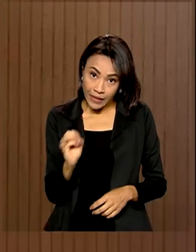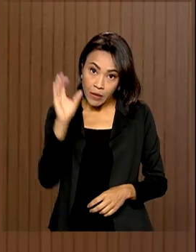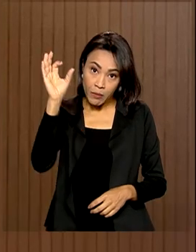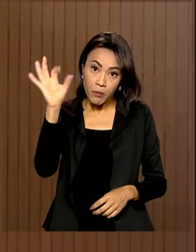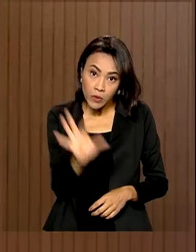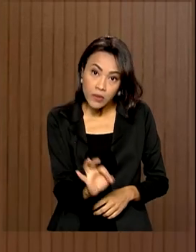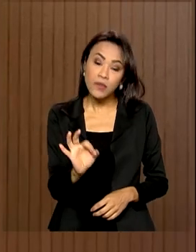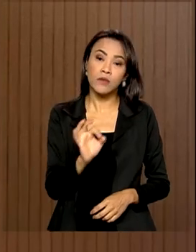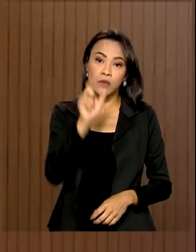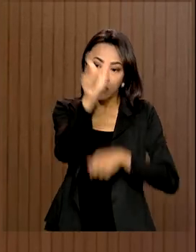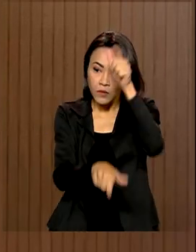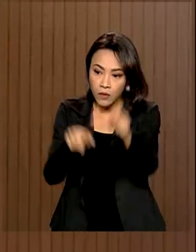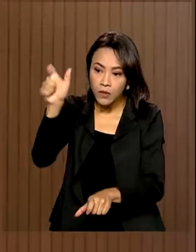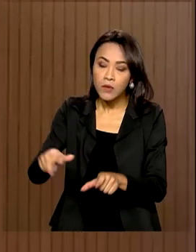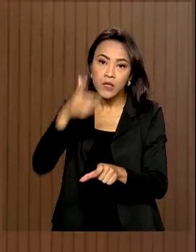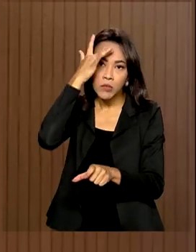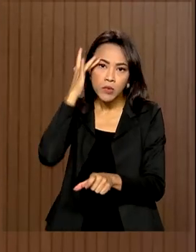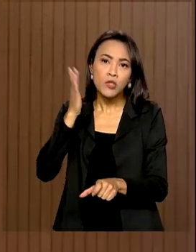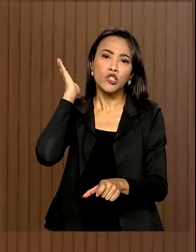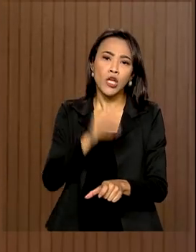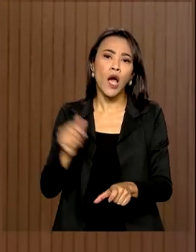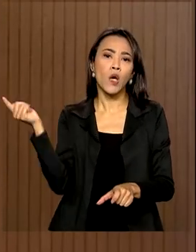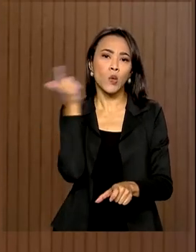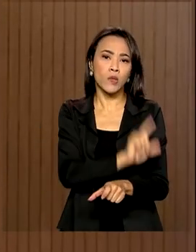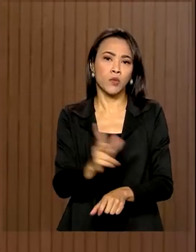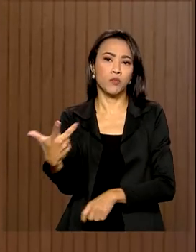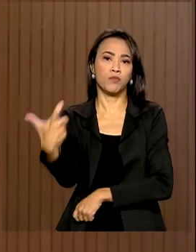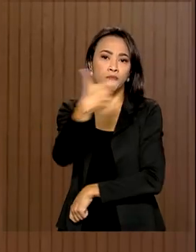brasileira já se não terminou com o esquema latinal Cimari.